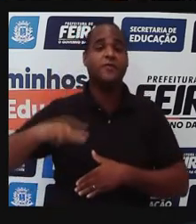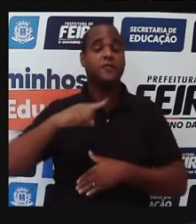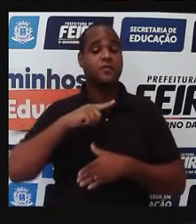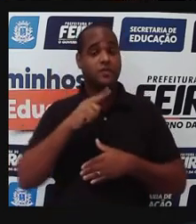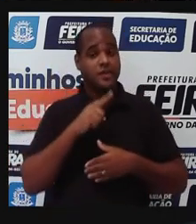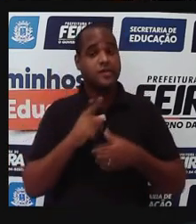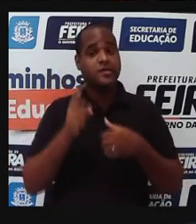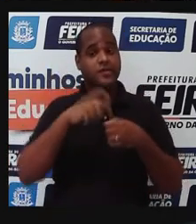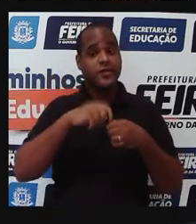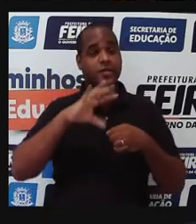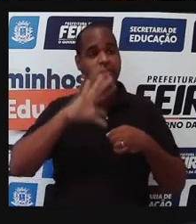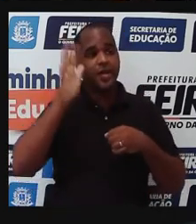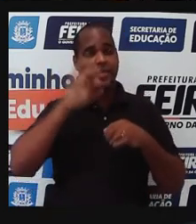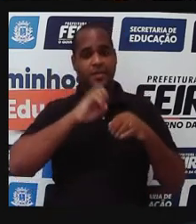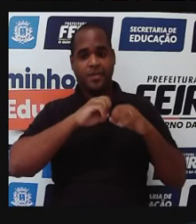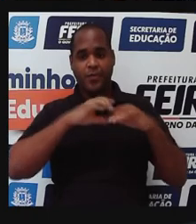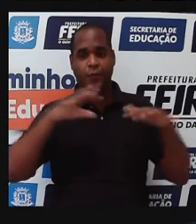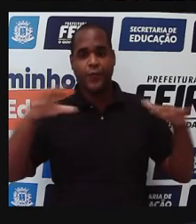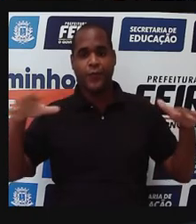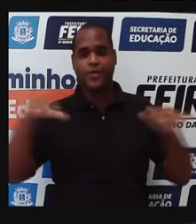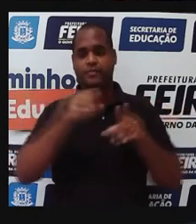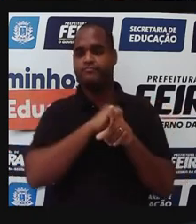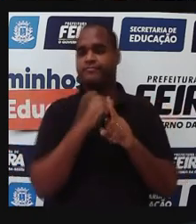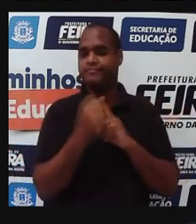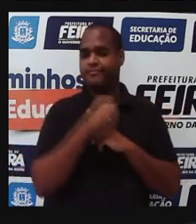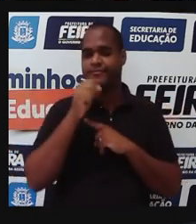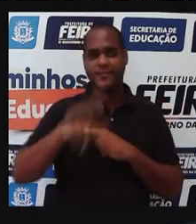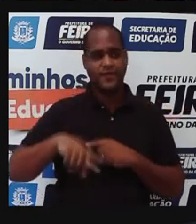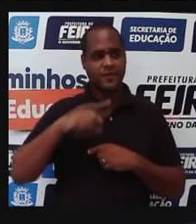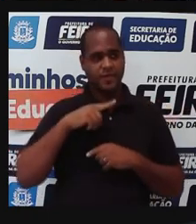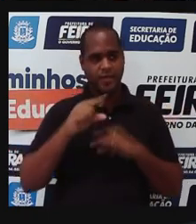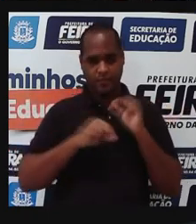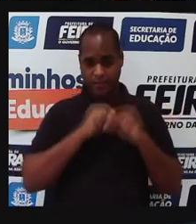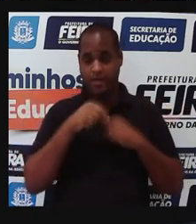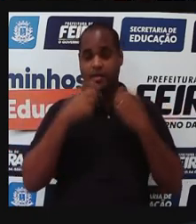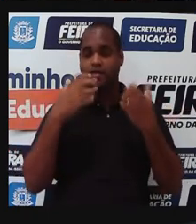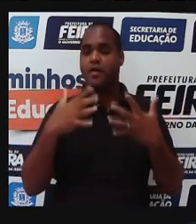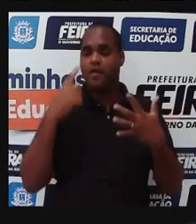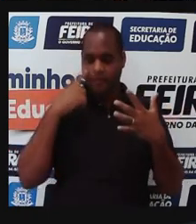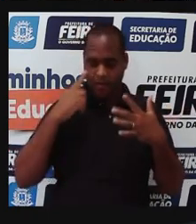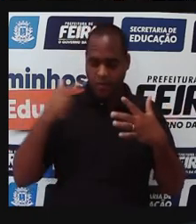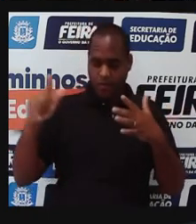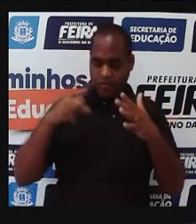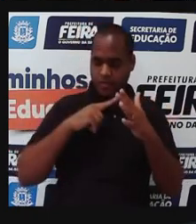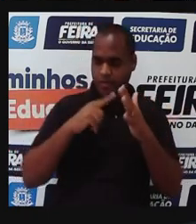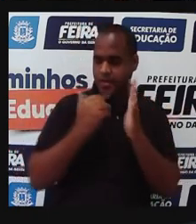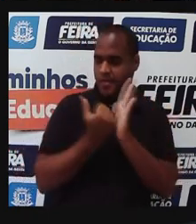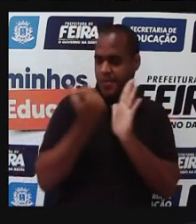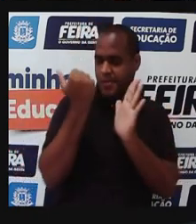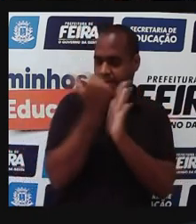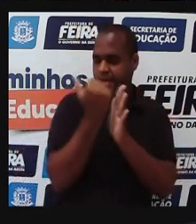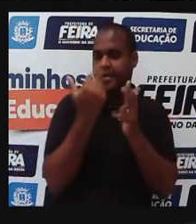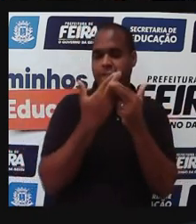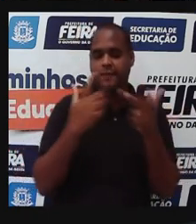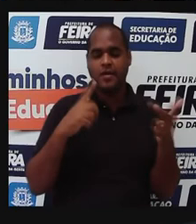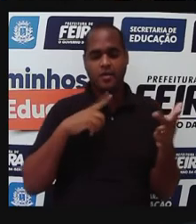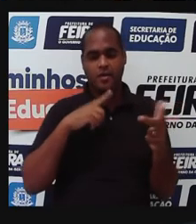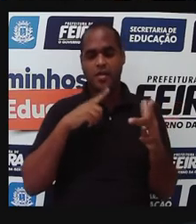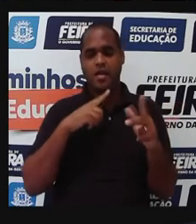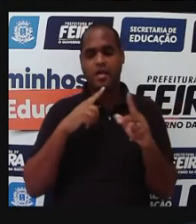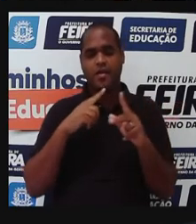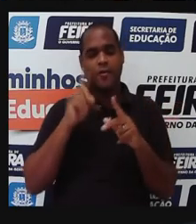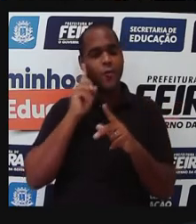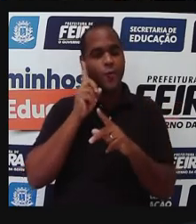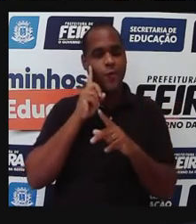voltaram a causar um impacto na nossa sociedade de novo. Por quê? Porque houve um aumento de casos, né, registrados nos